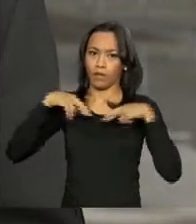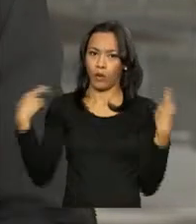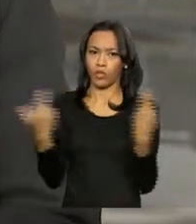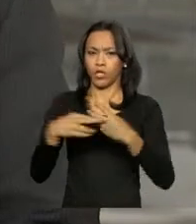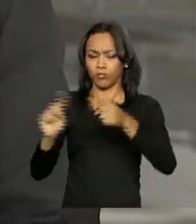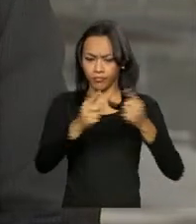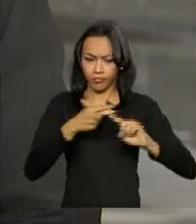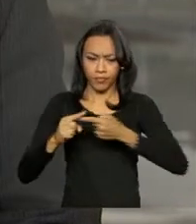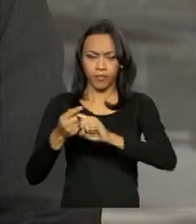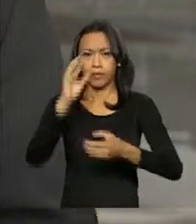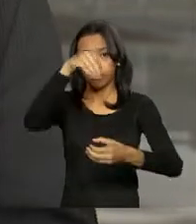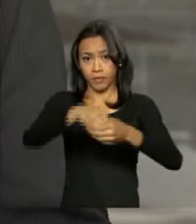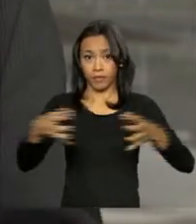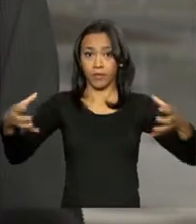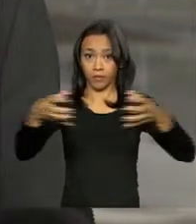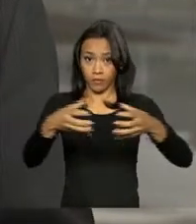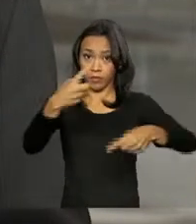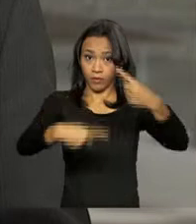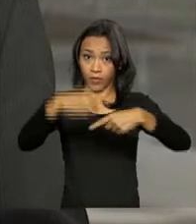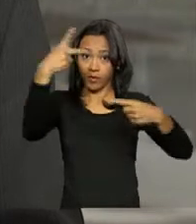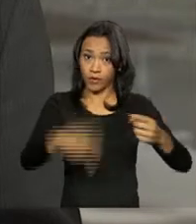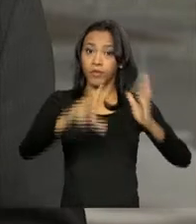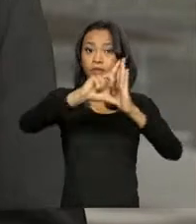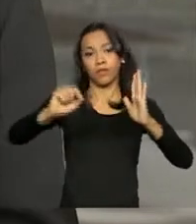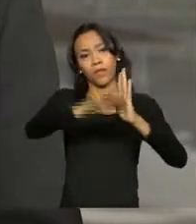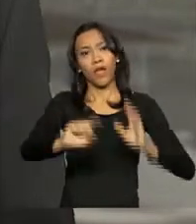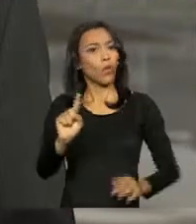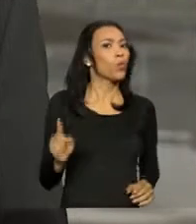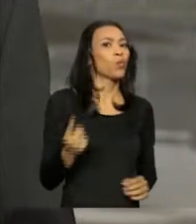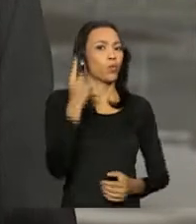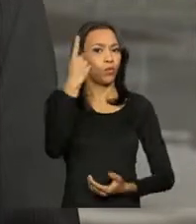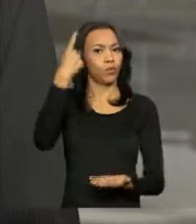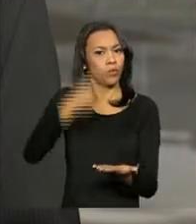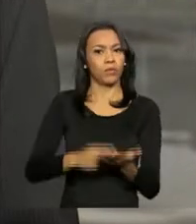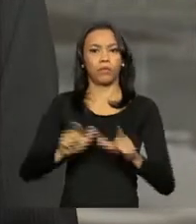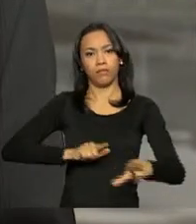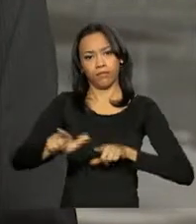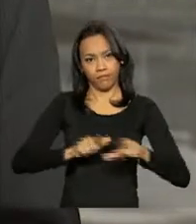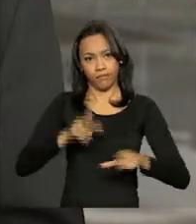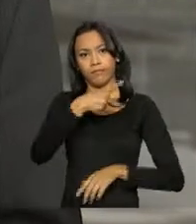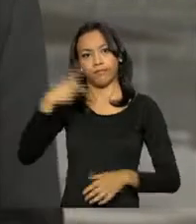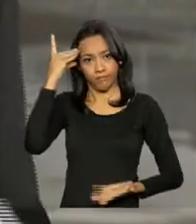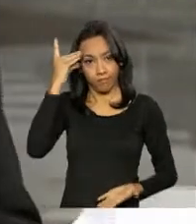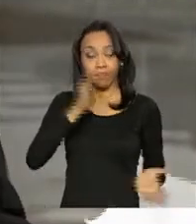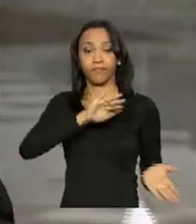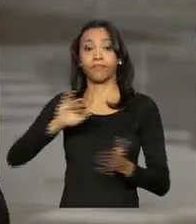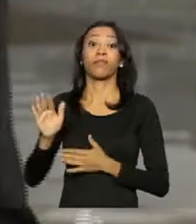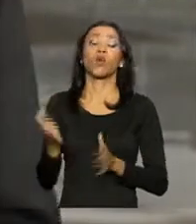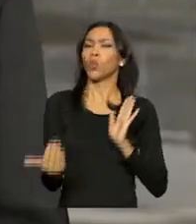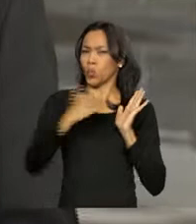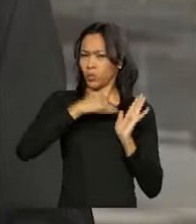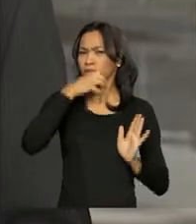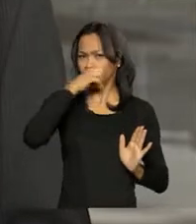política aqui no Palácio do Planalto. Este é o único compromisso previsto na agenda de hoje da presidenta Dilma. Bom, e neste último